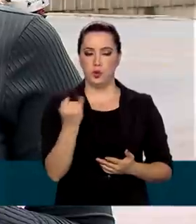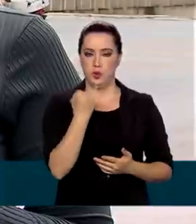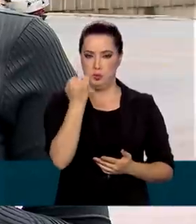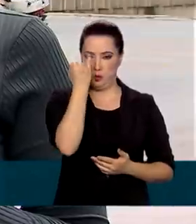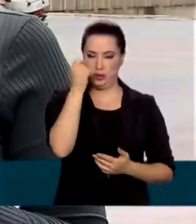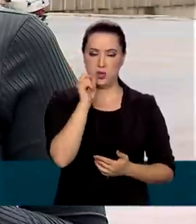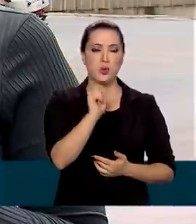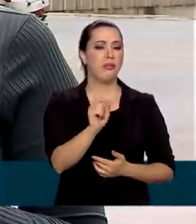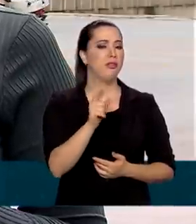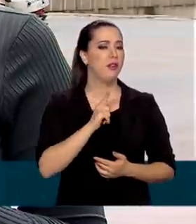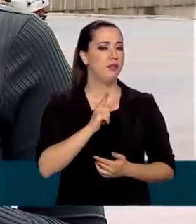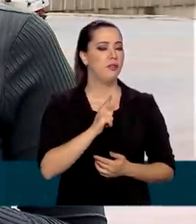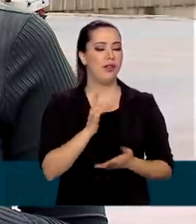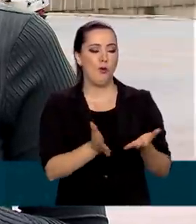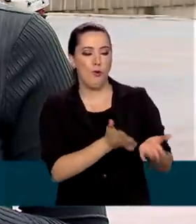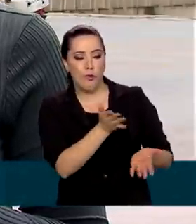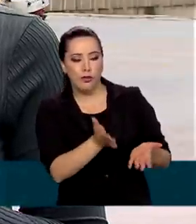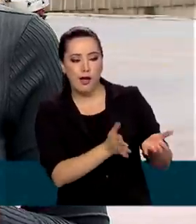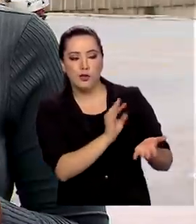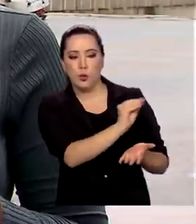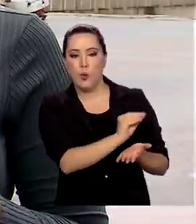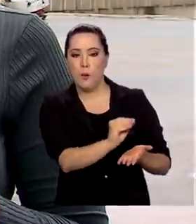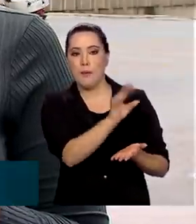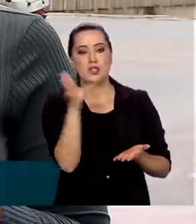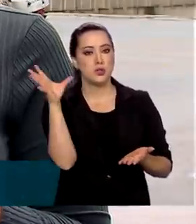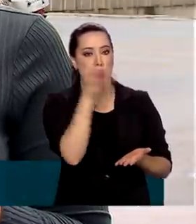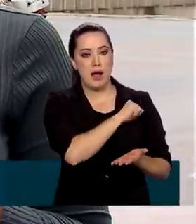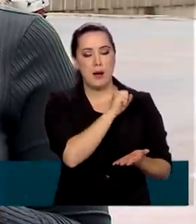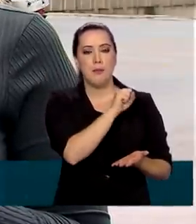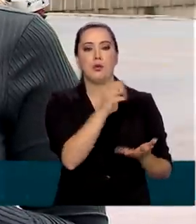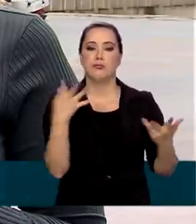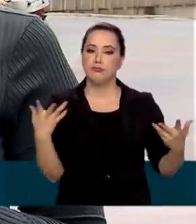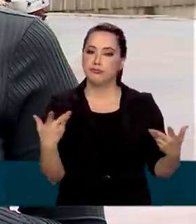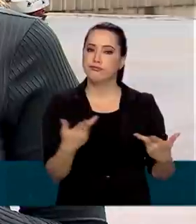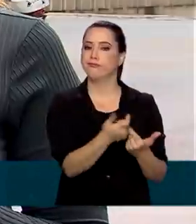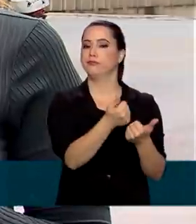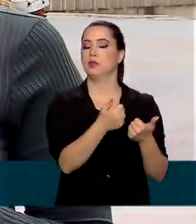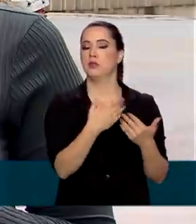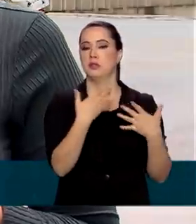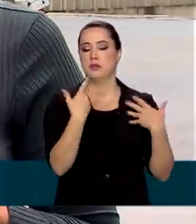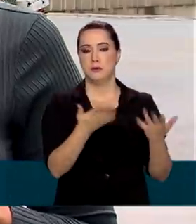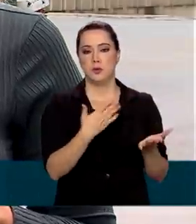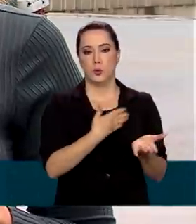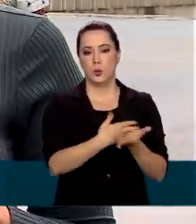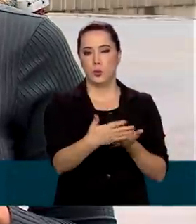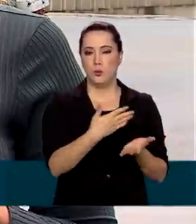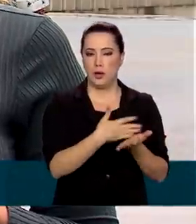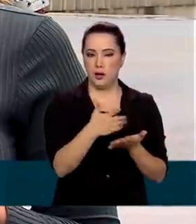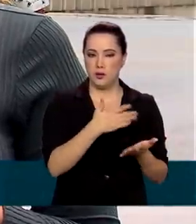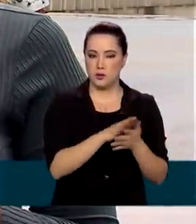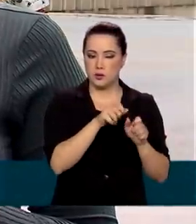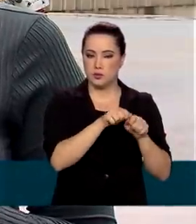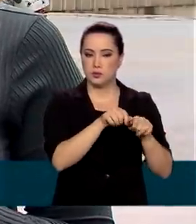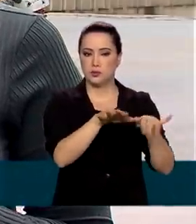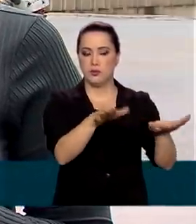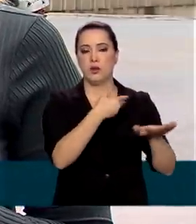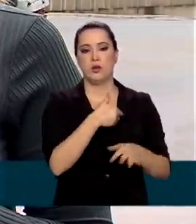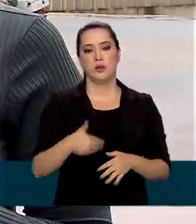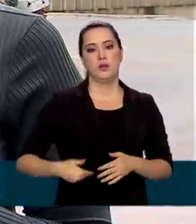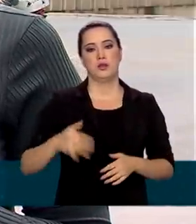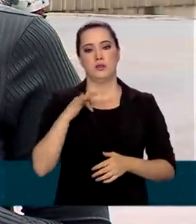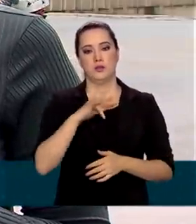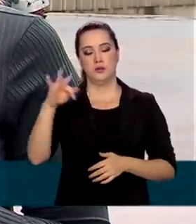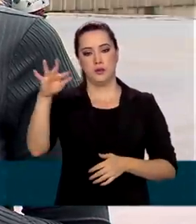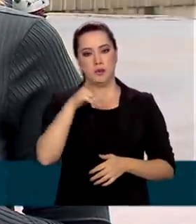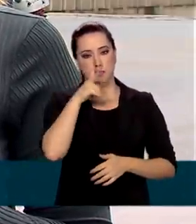doença é um atendimento médico rápido e eficiente. Por isso, desde o início da pandemia, o governo federal